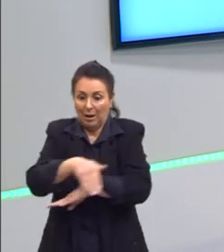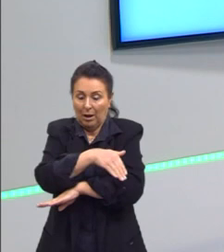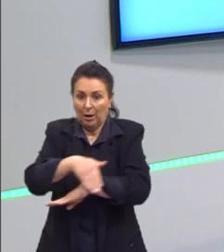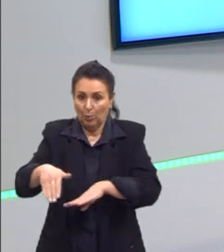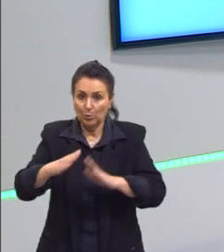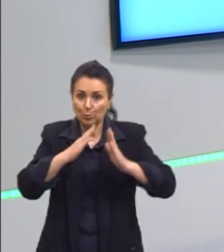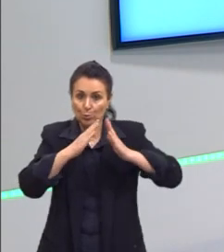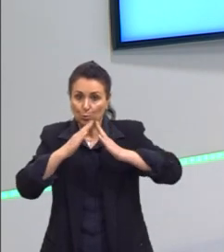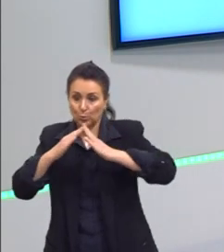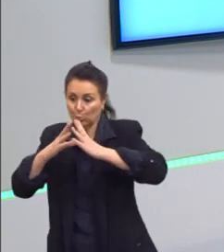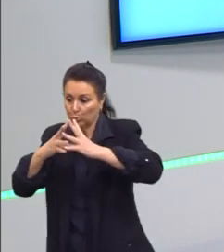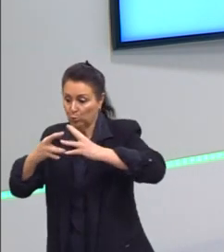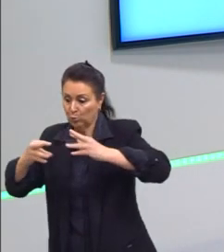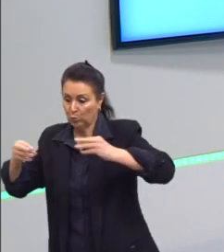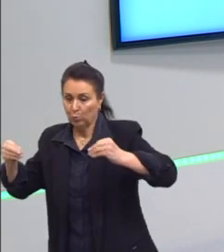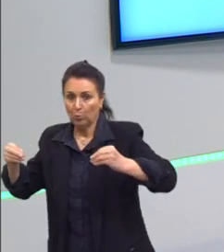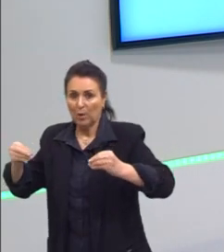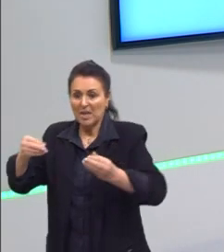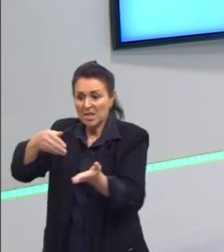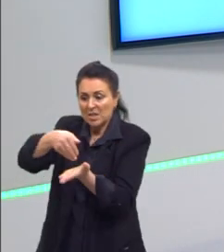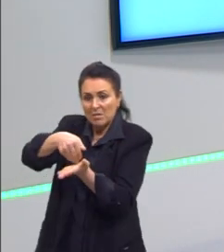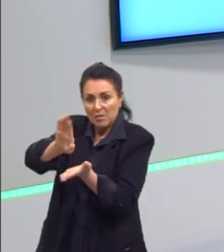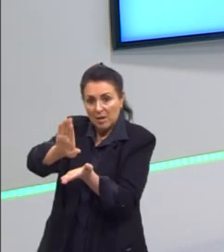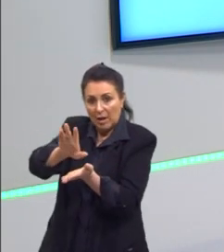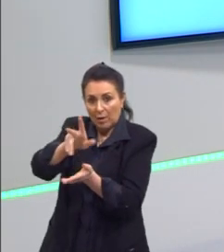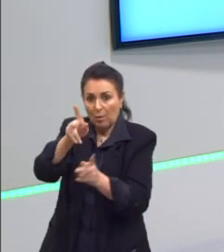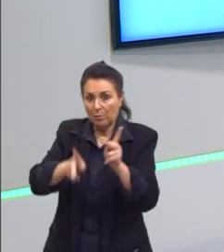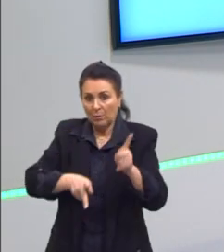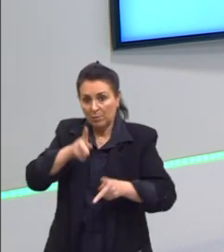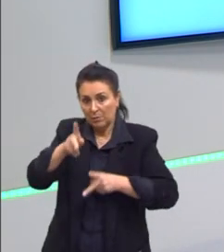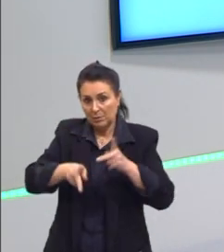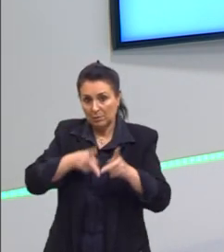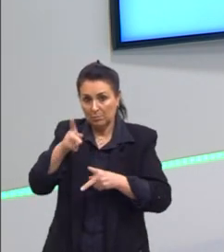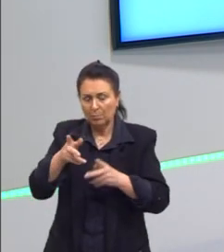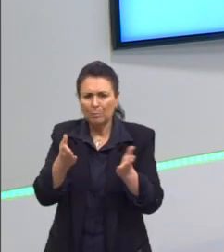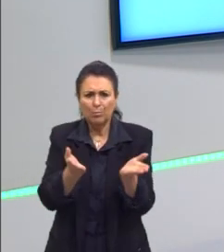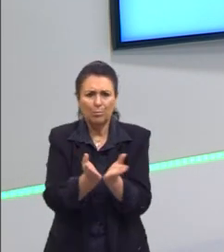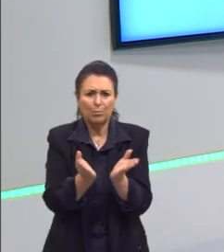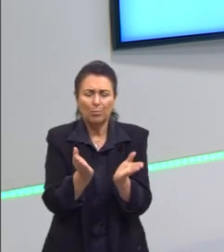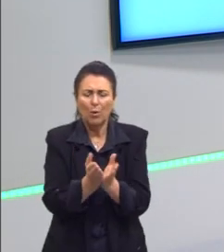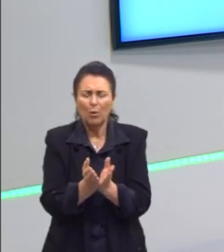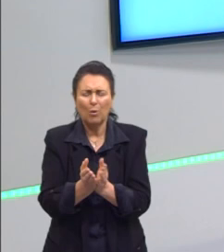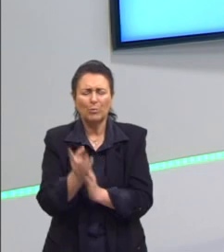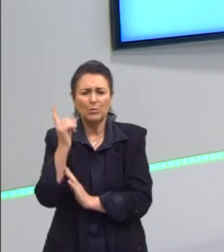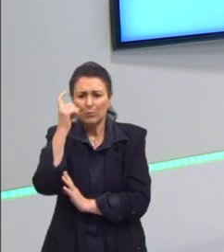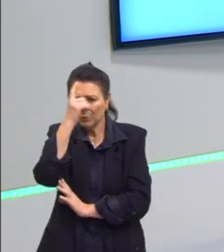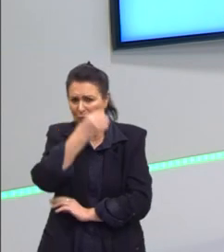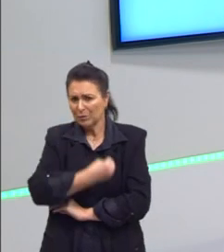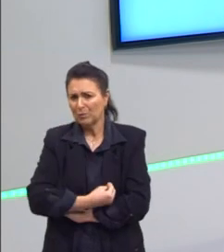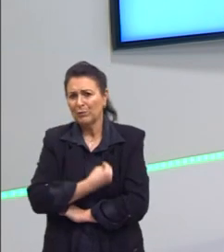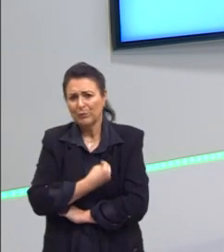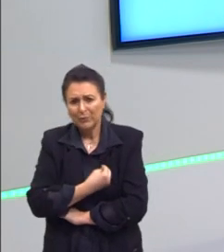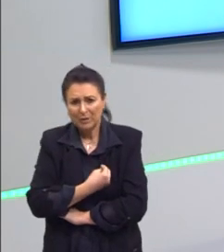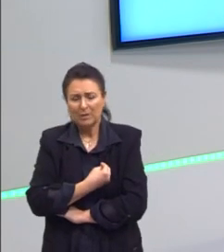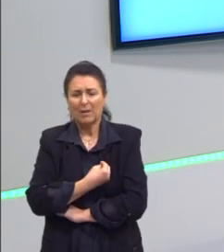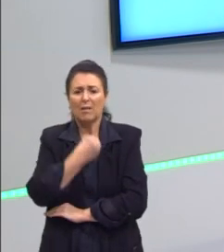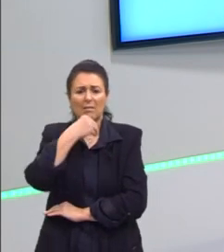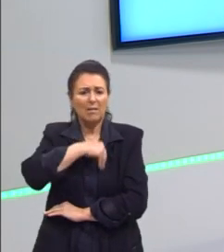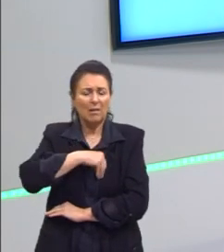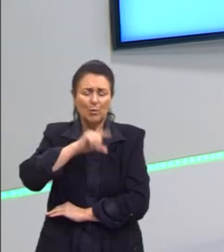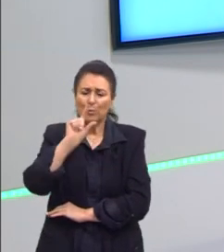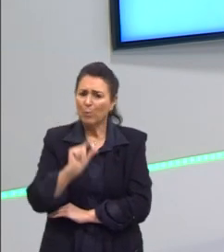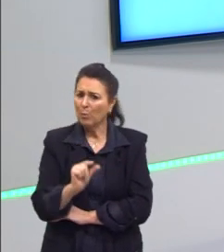vários cortiços e expulsaram essa população. Uma população pobre, que já tinha dificuldades para garantir o seu sustento,